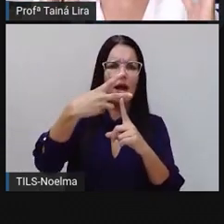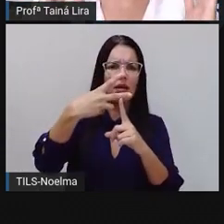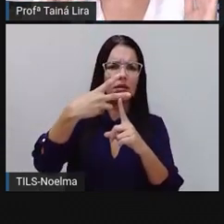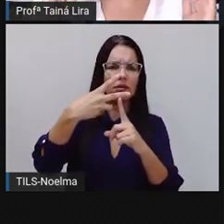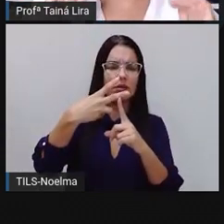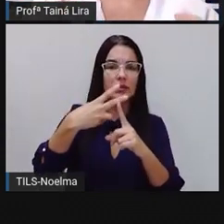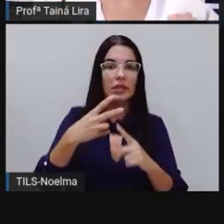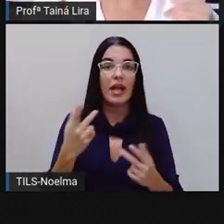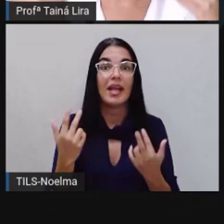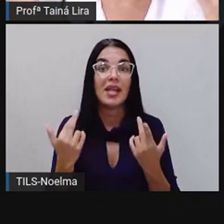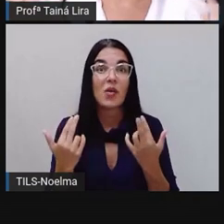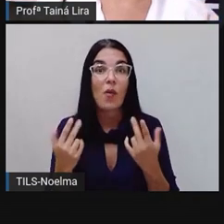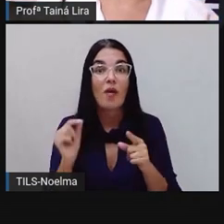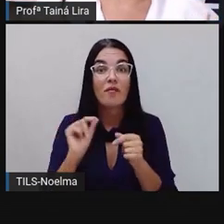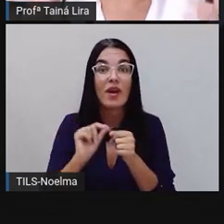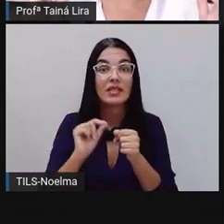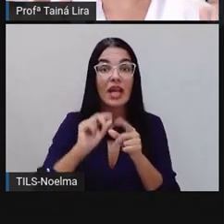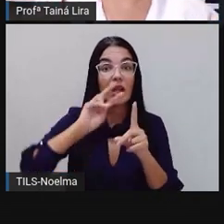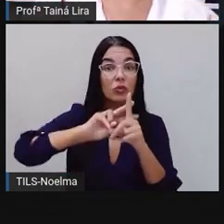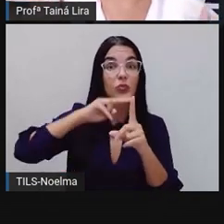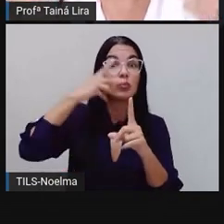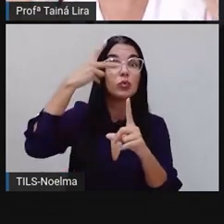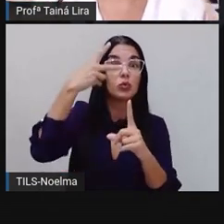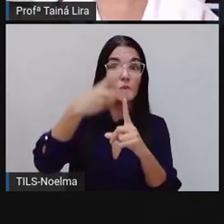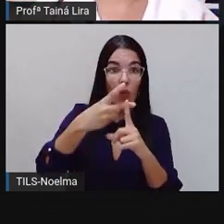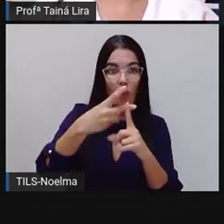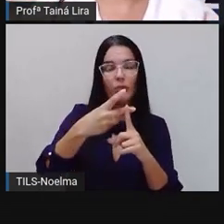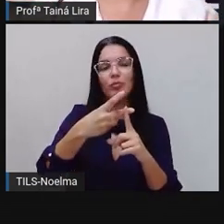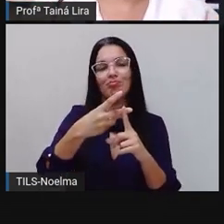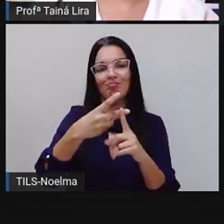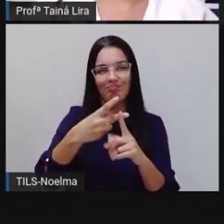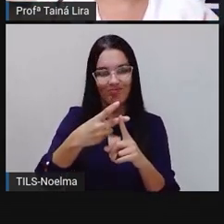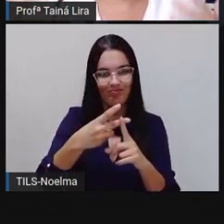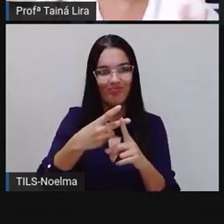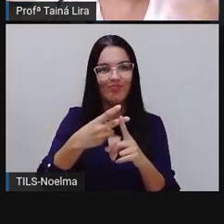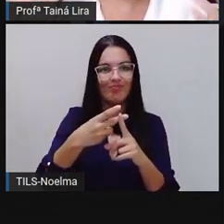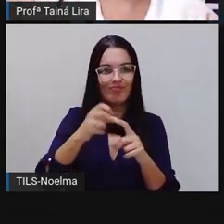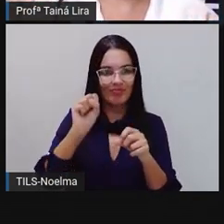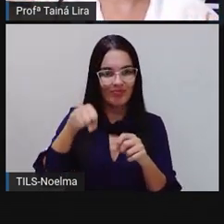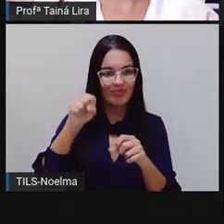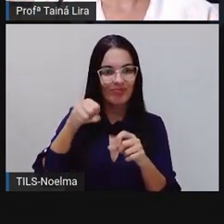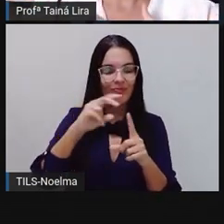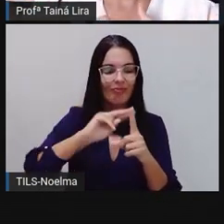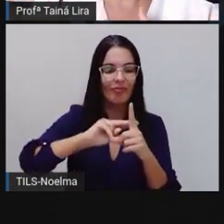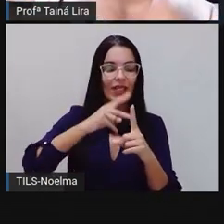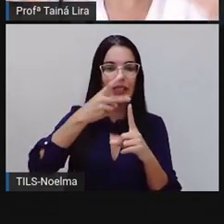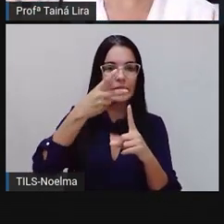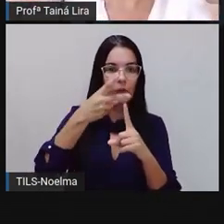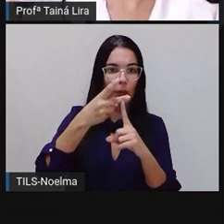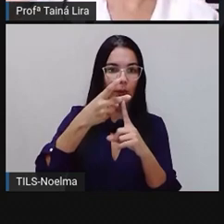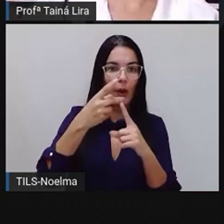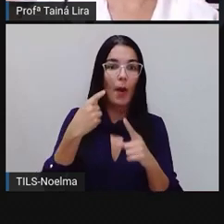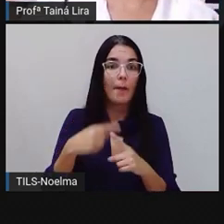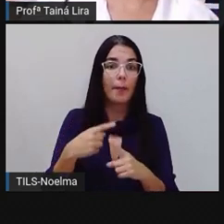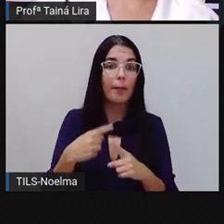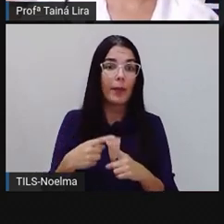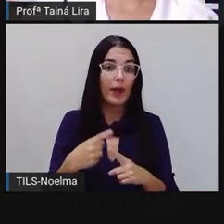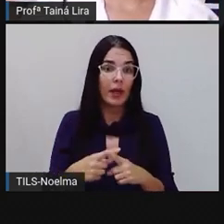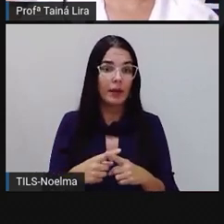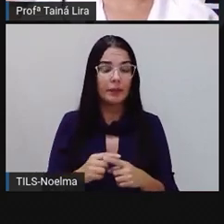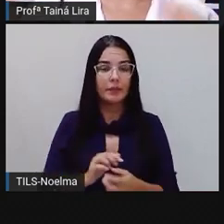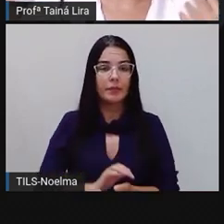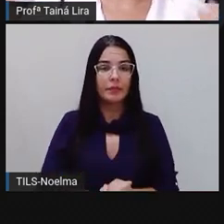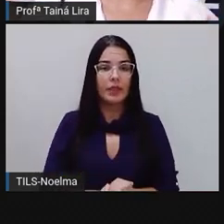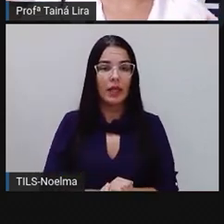mesma coisa que fazer o dobro, ou fazer duas vezes, tá bom? dobro significa duas vezes.